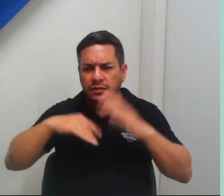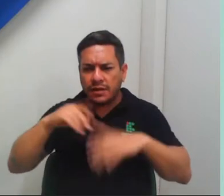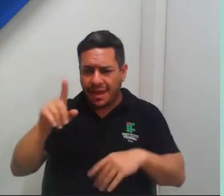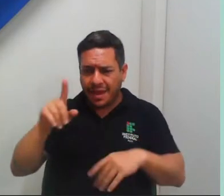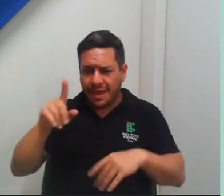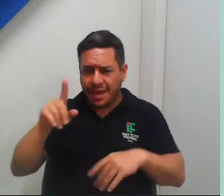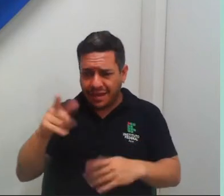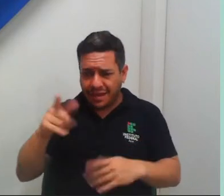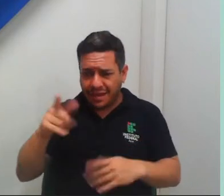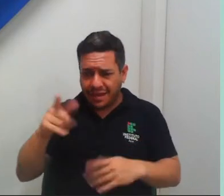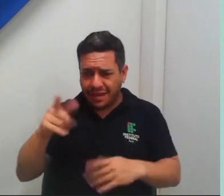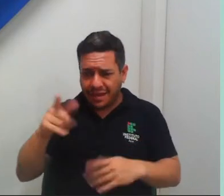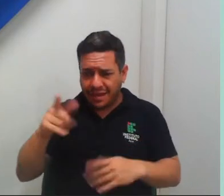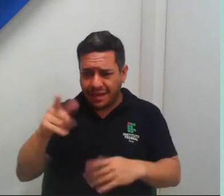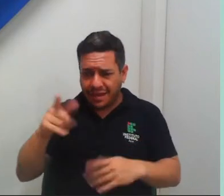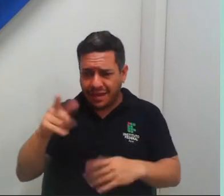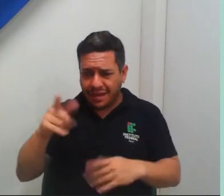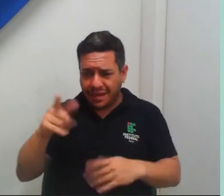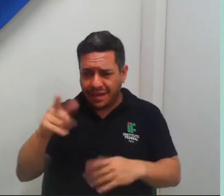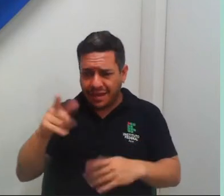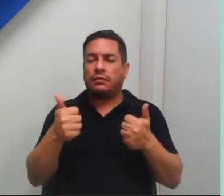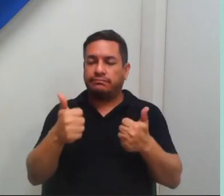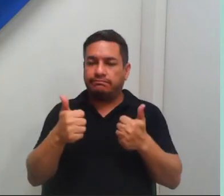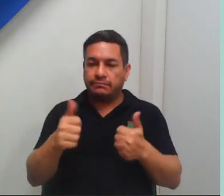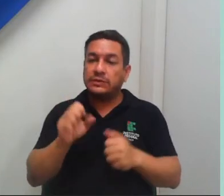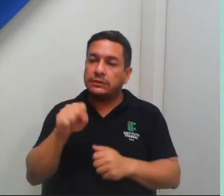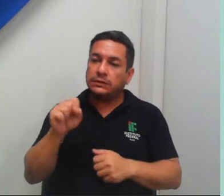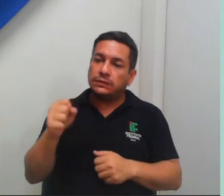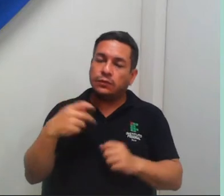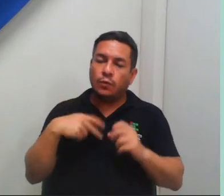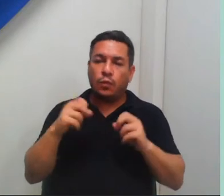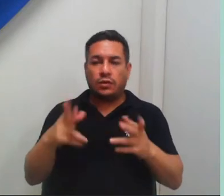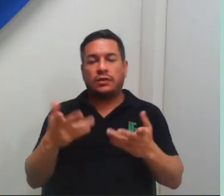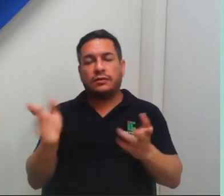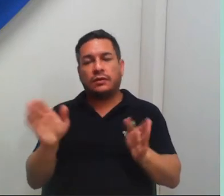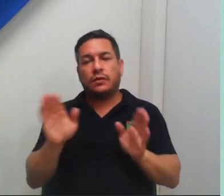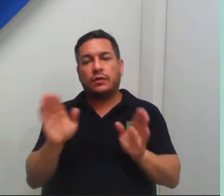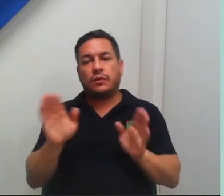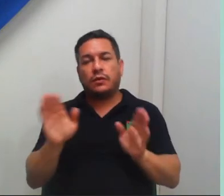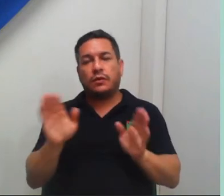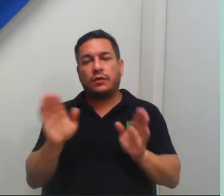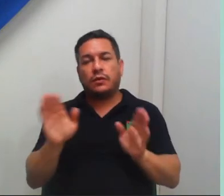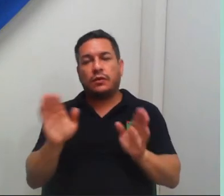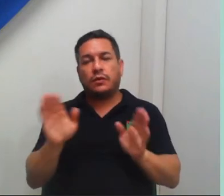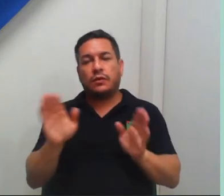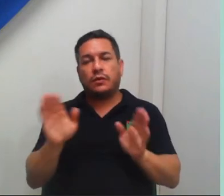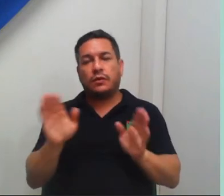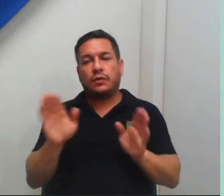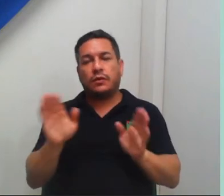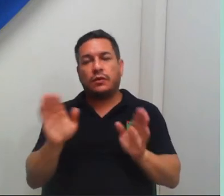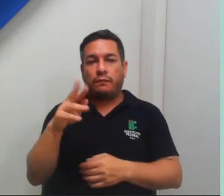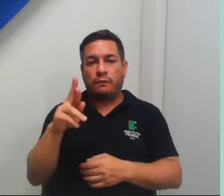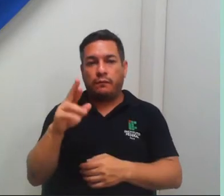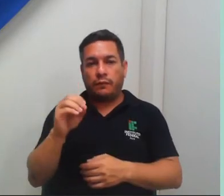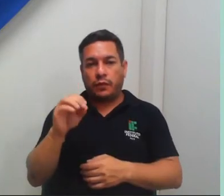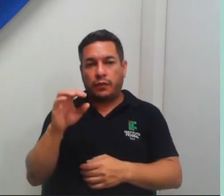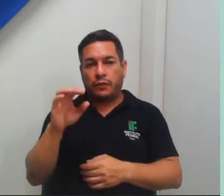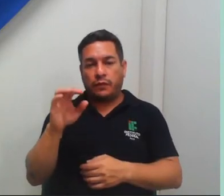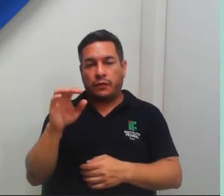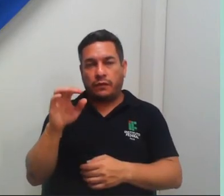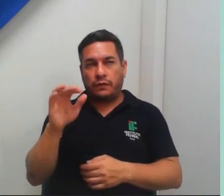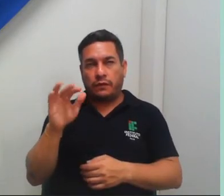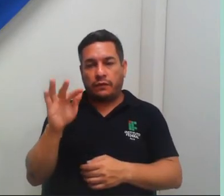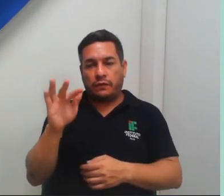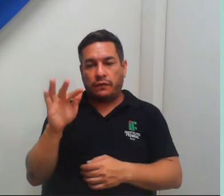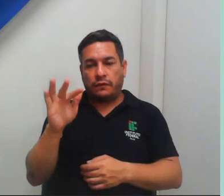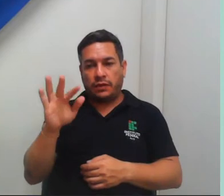Ah, tá, então, tá, então esse evento é voltado para Prof. EPT, né, ótimo, sempre bom falar com alunos, né,